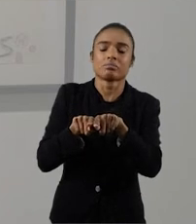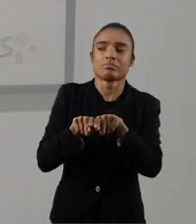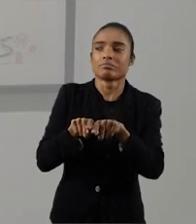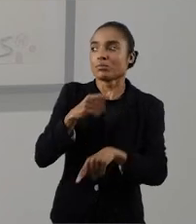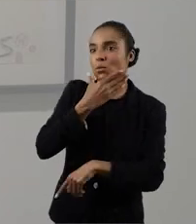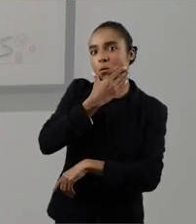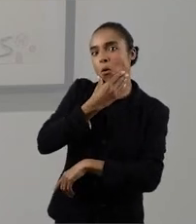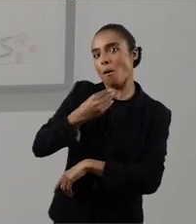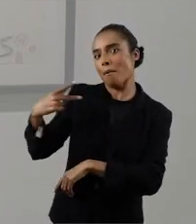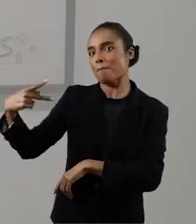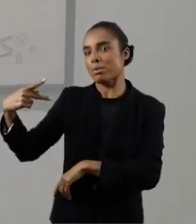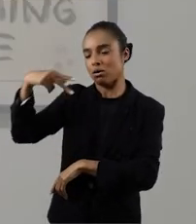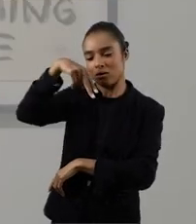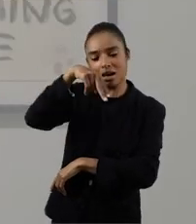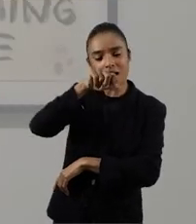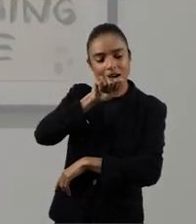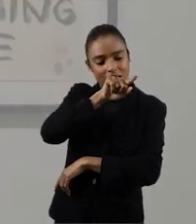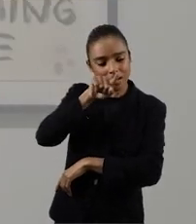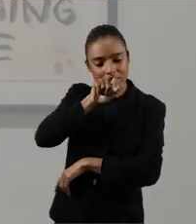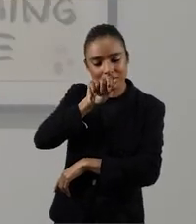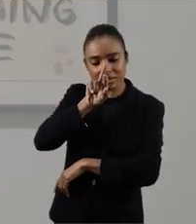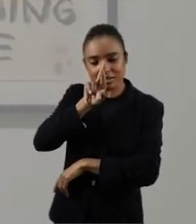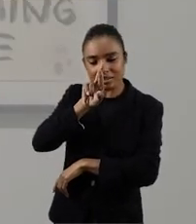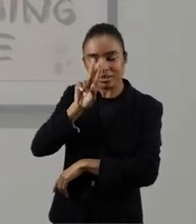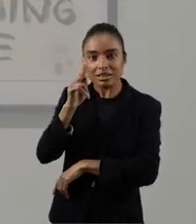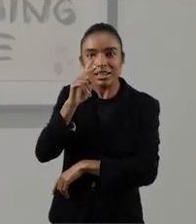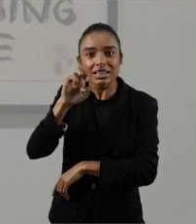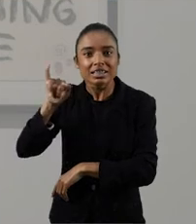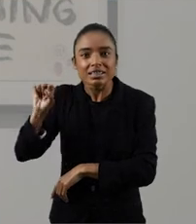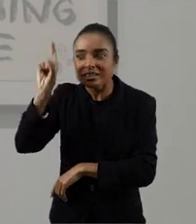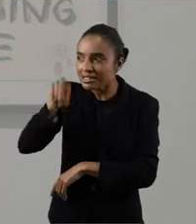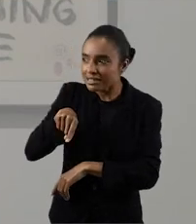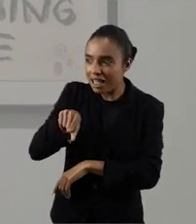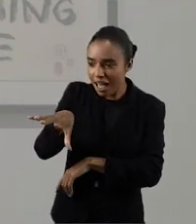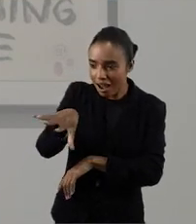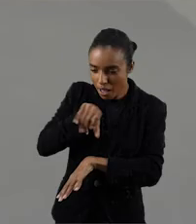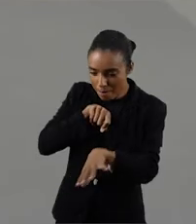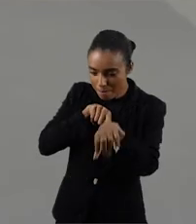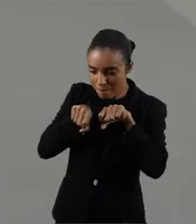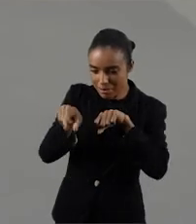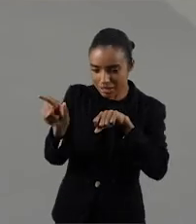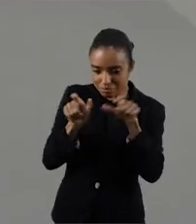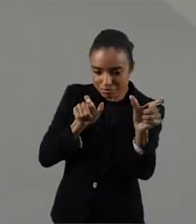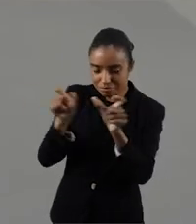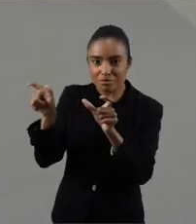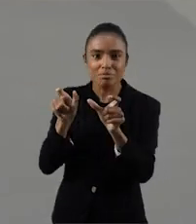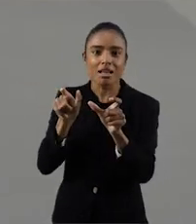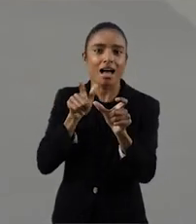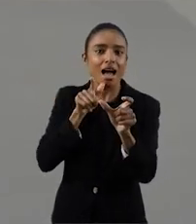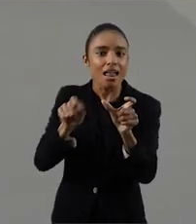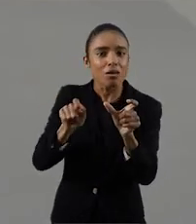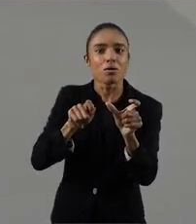brincando, o Paulo Nazarese, ou seja, que é uma apropriação da língua portuguesa que vira